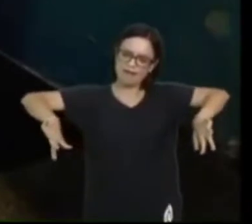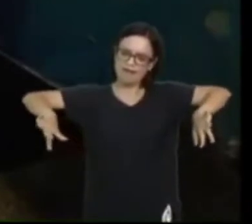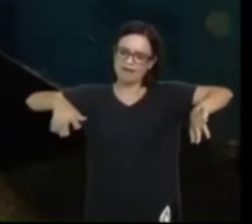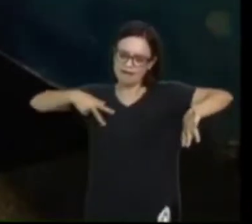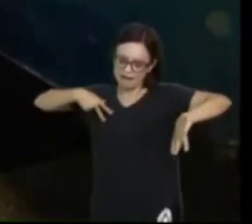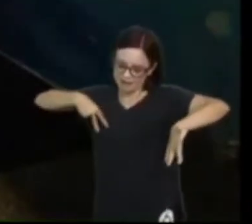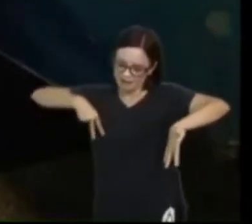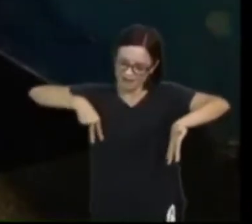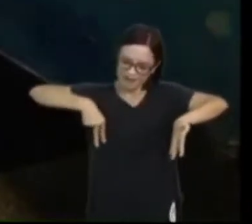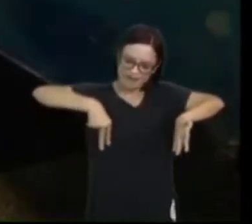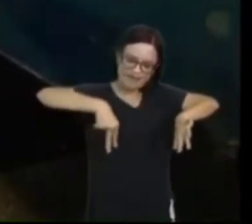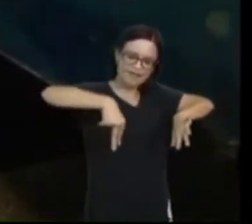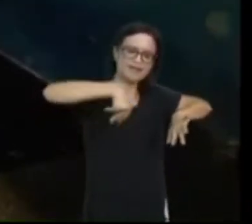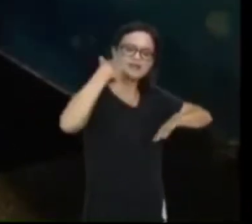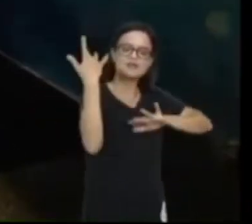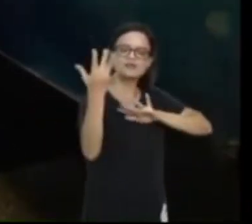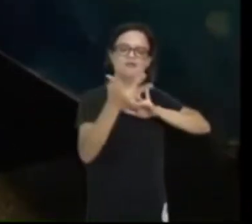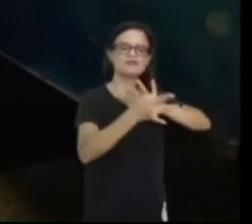Aleluia